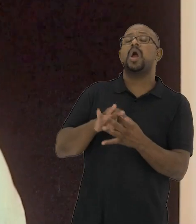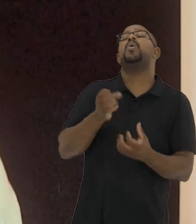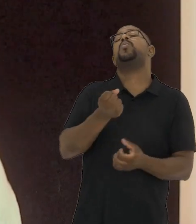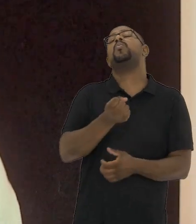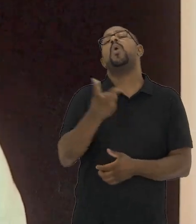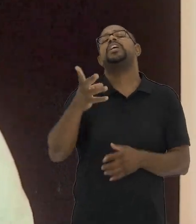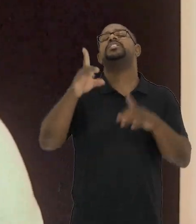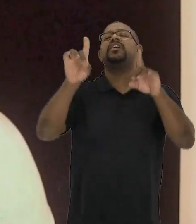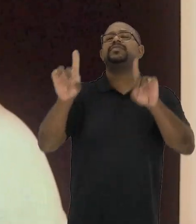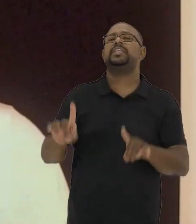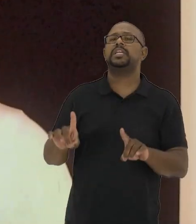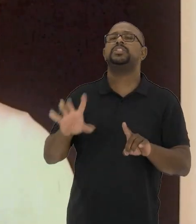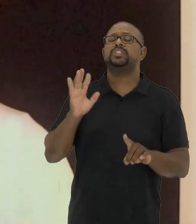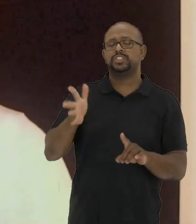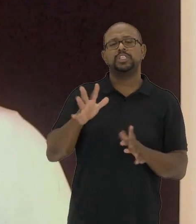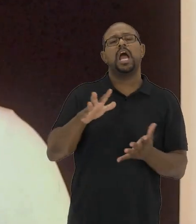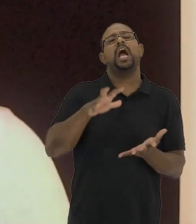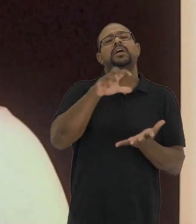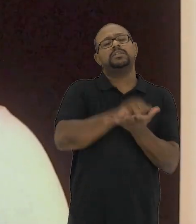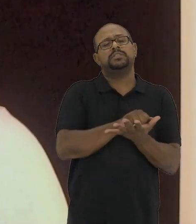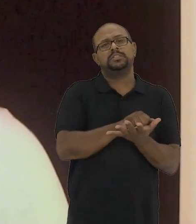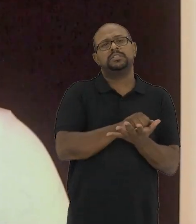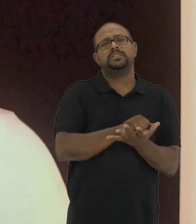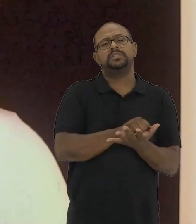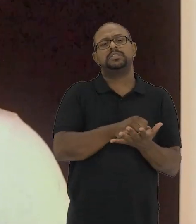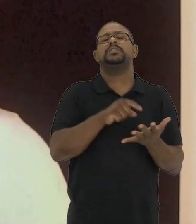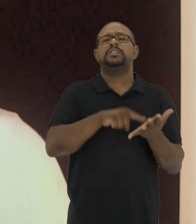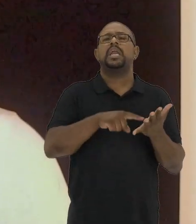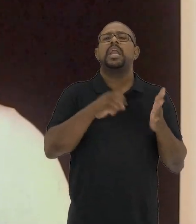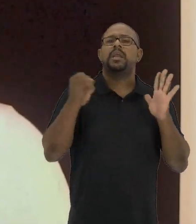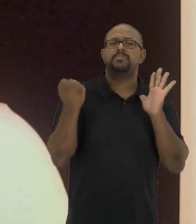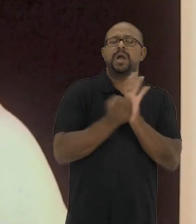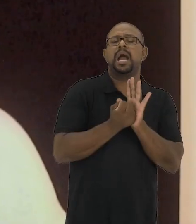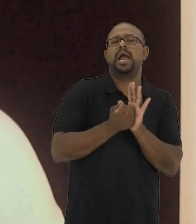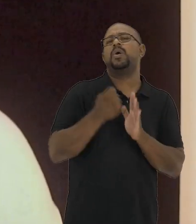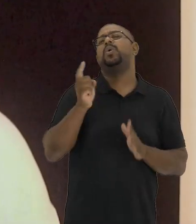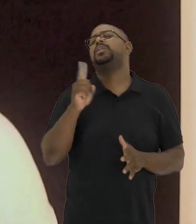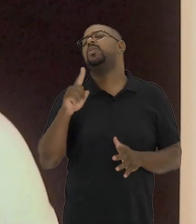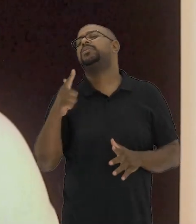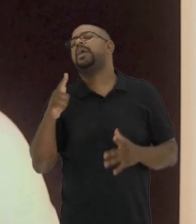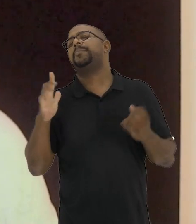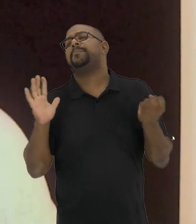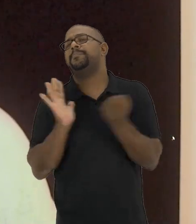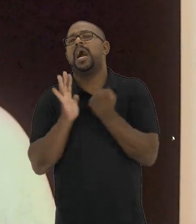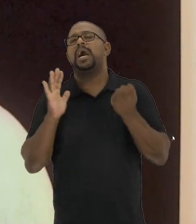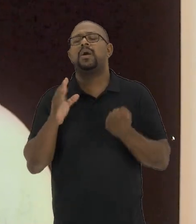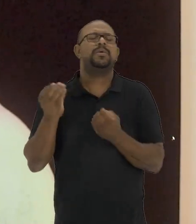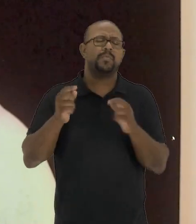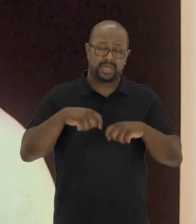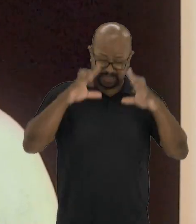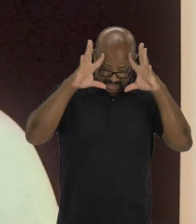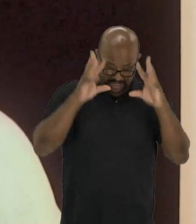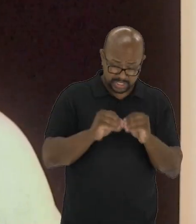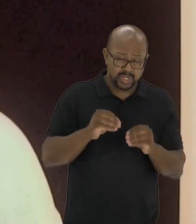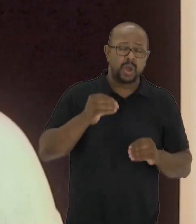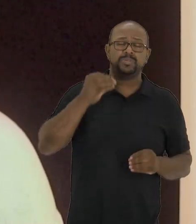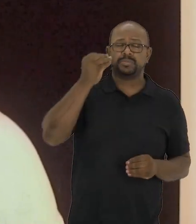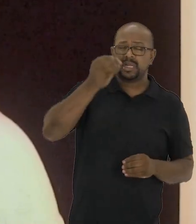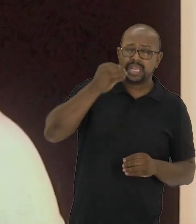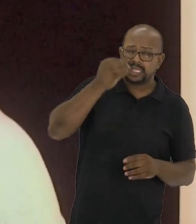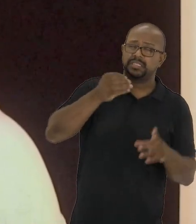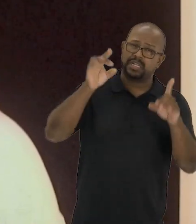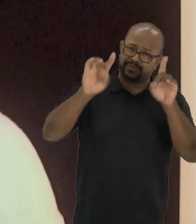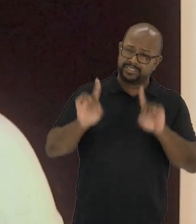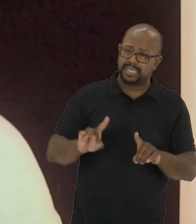deficiências? Quais as deficiências que são demarcadas ou não demarcadas? O que pode ser entendido